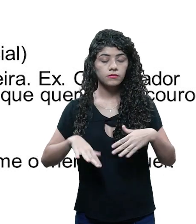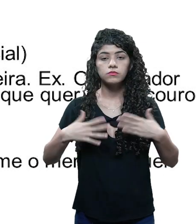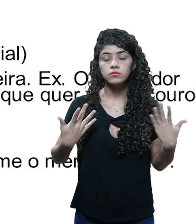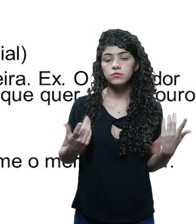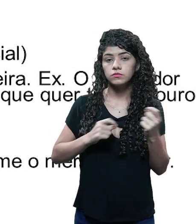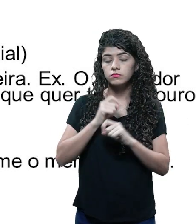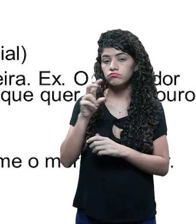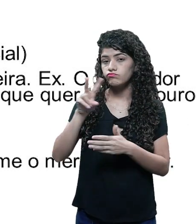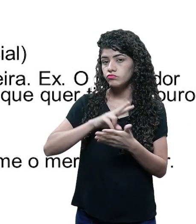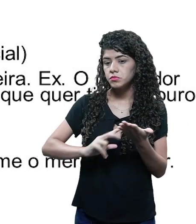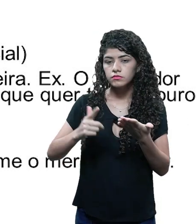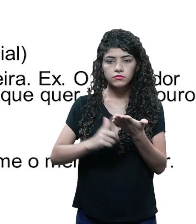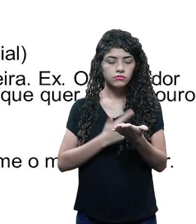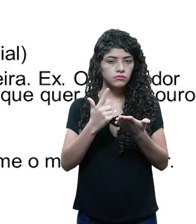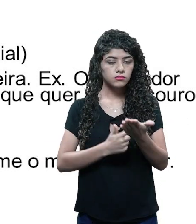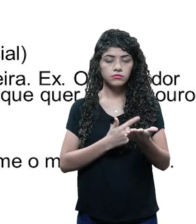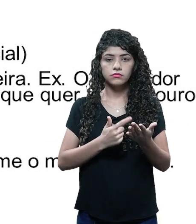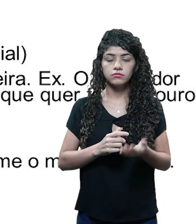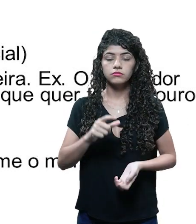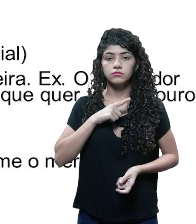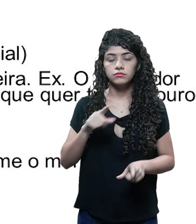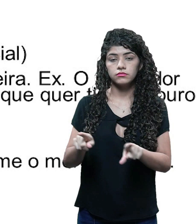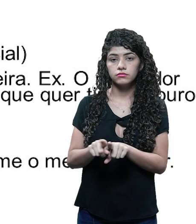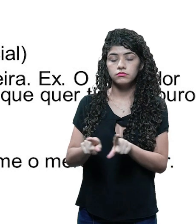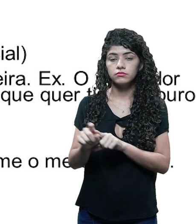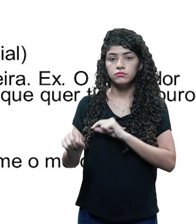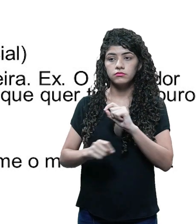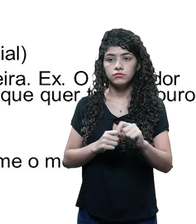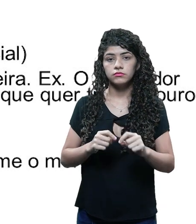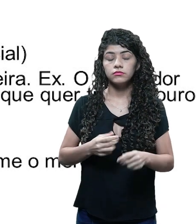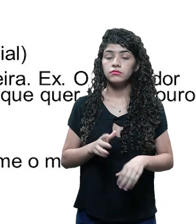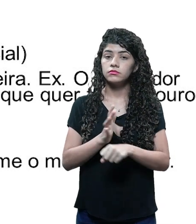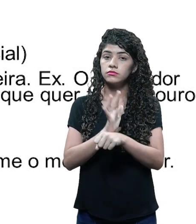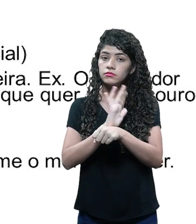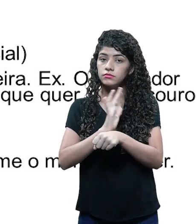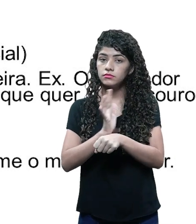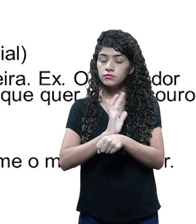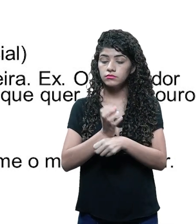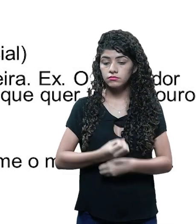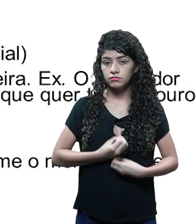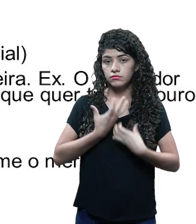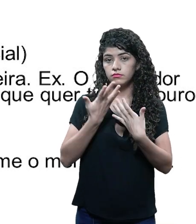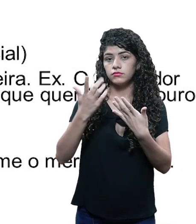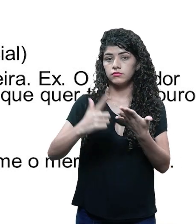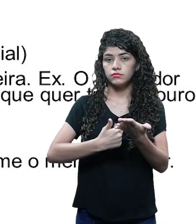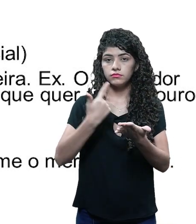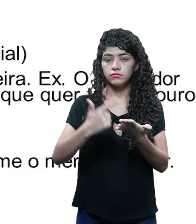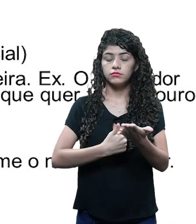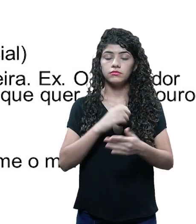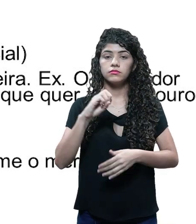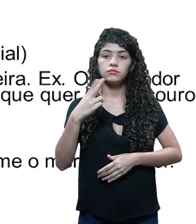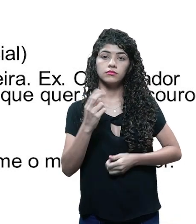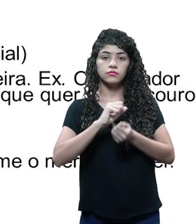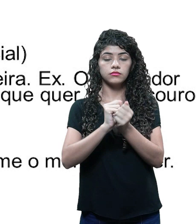então, de algum livro que você leu. Por isso que existem também roteiros que são inspirados em livros,